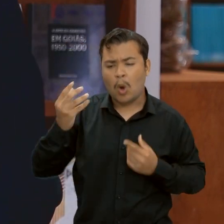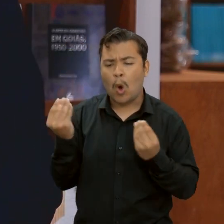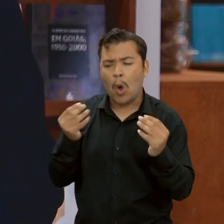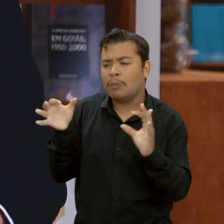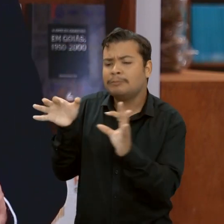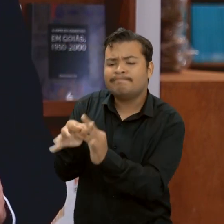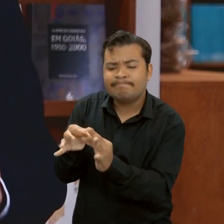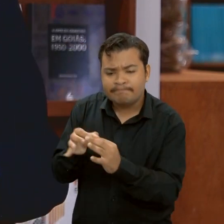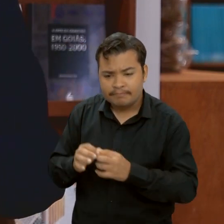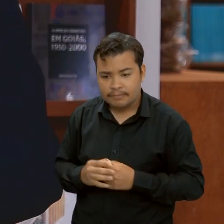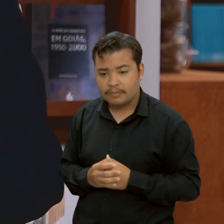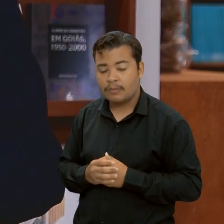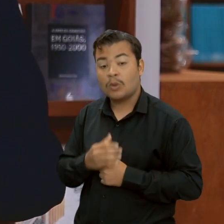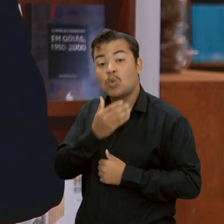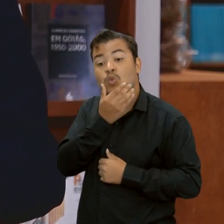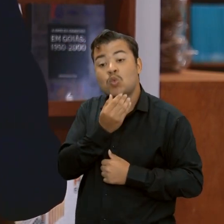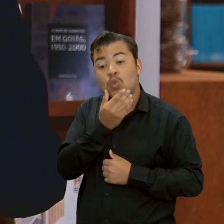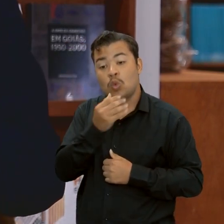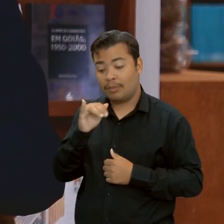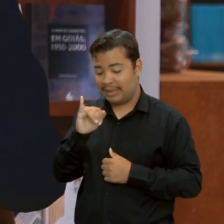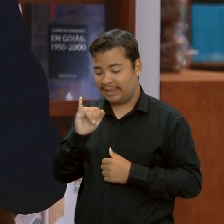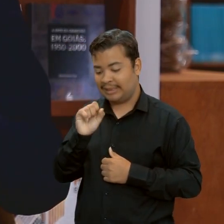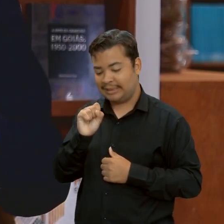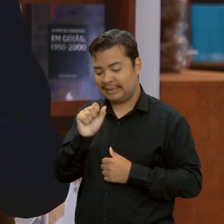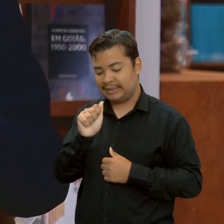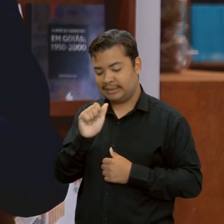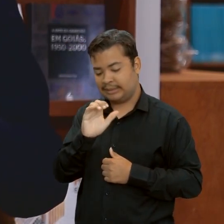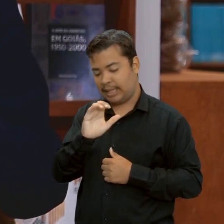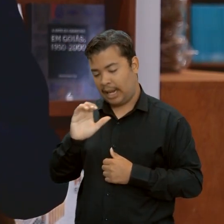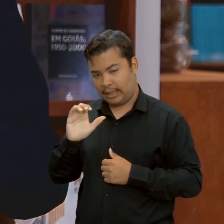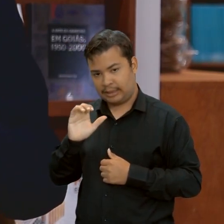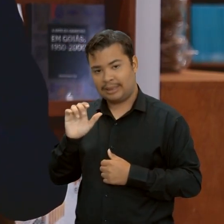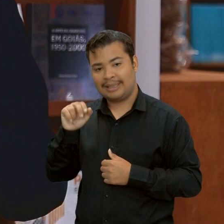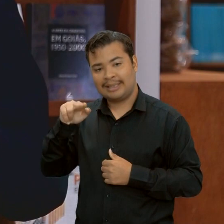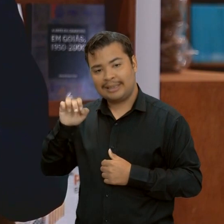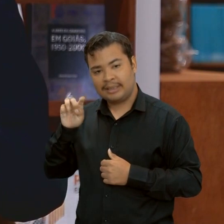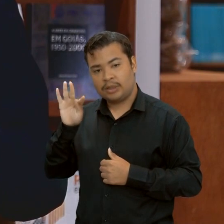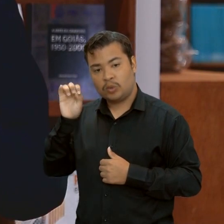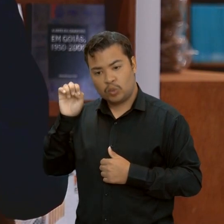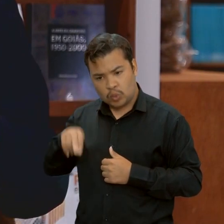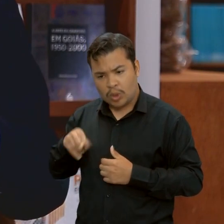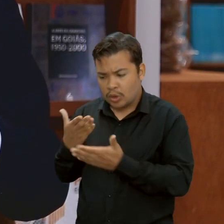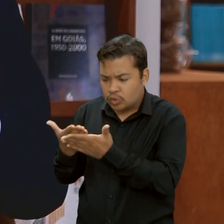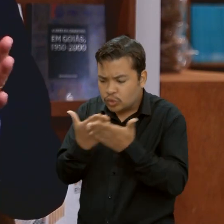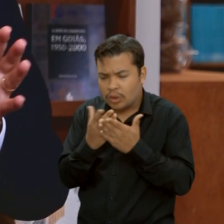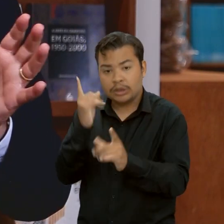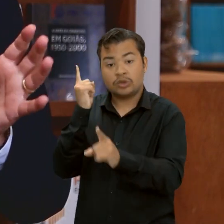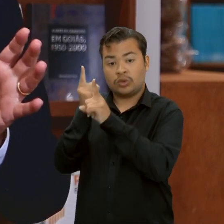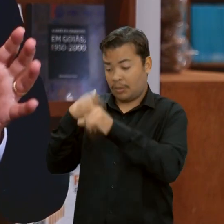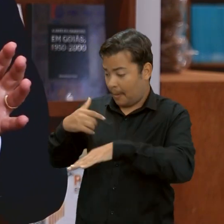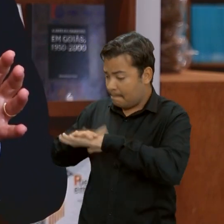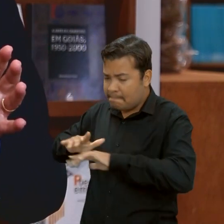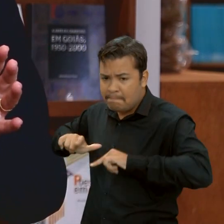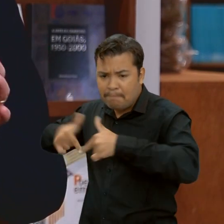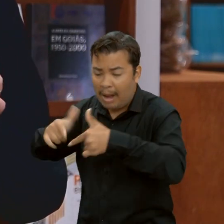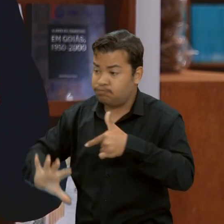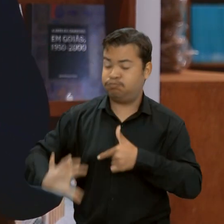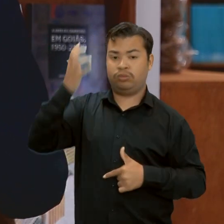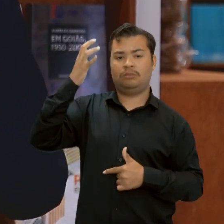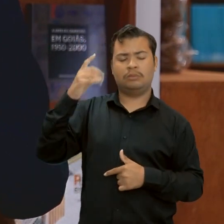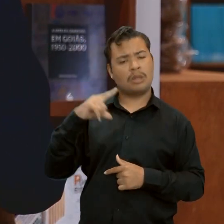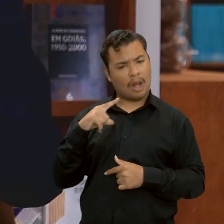Newton determinou, estudou, que toda ação provoca uma reação, gerando a lei de ação e reação.